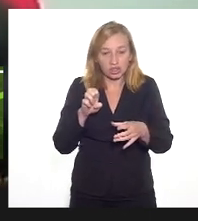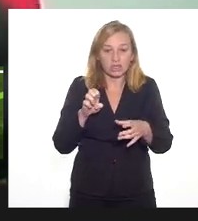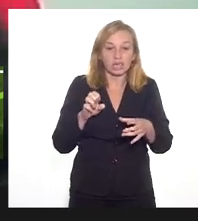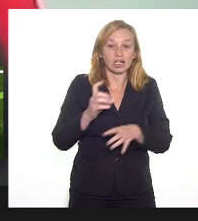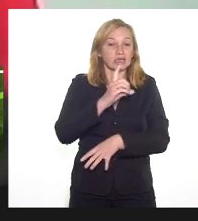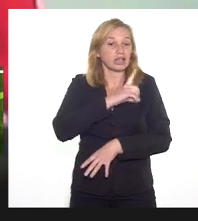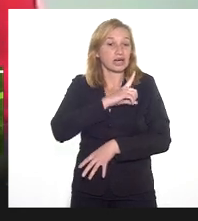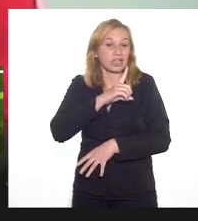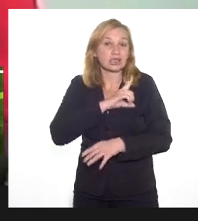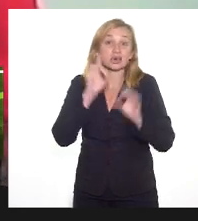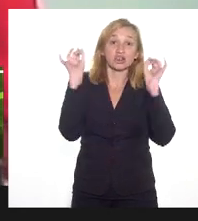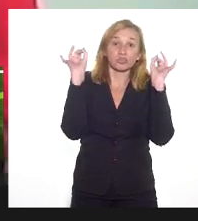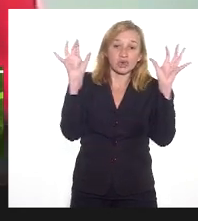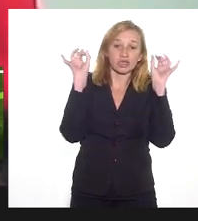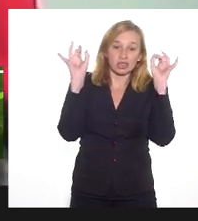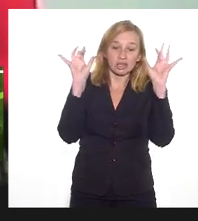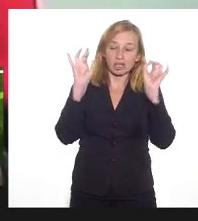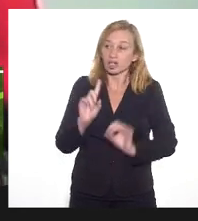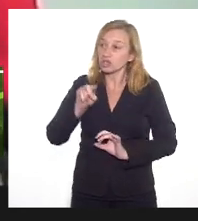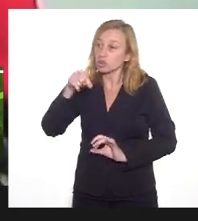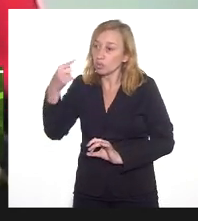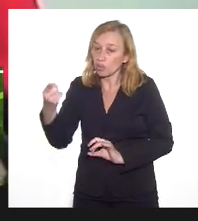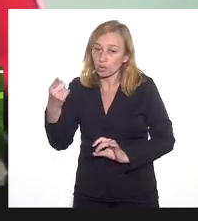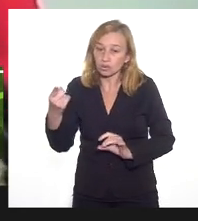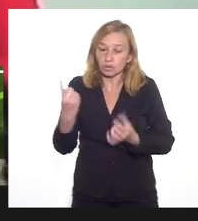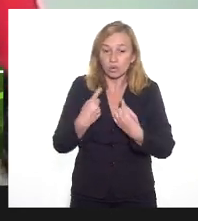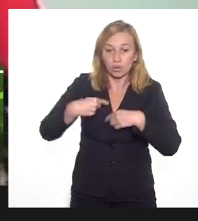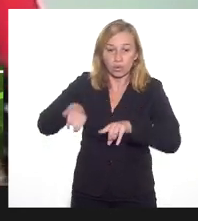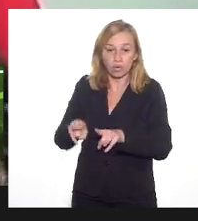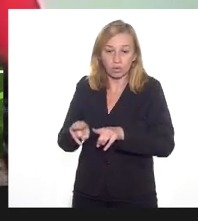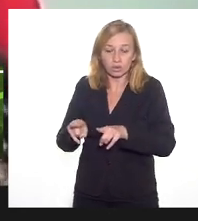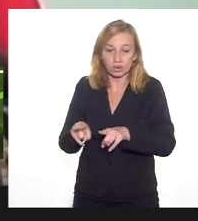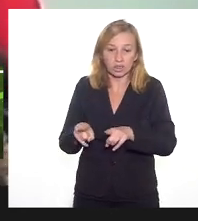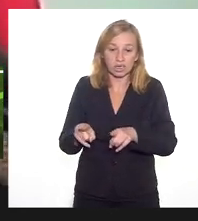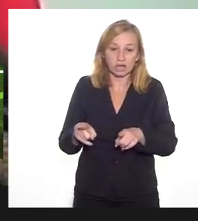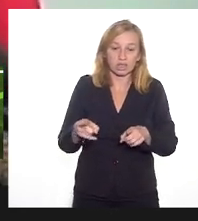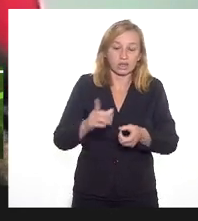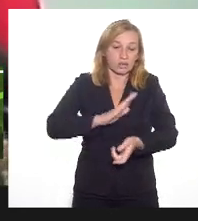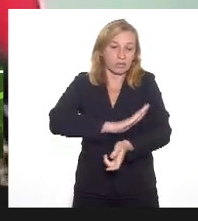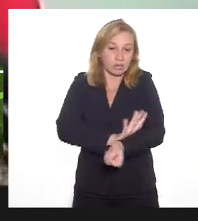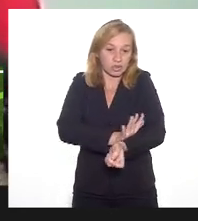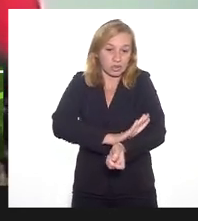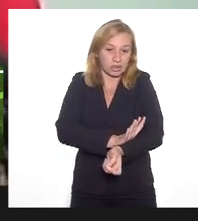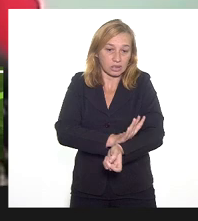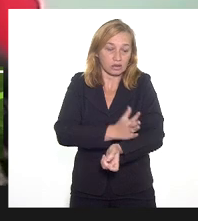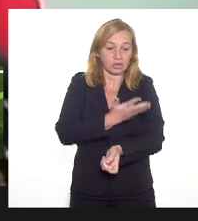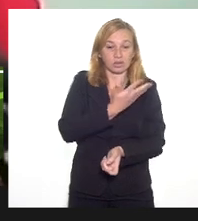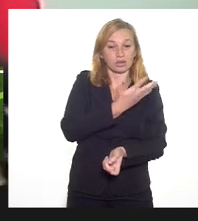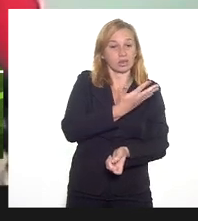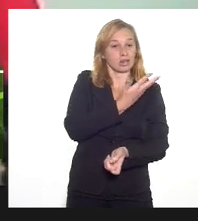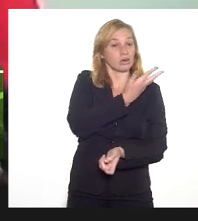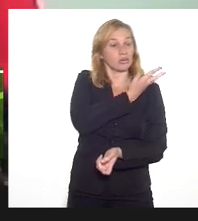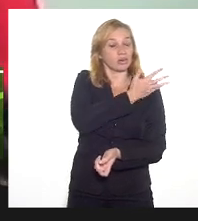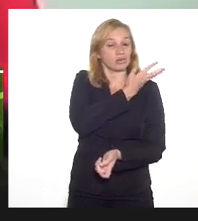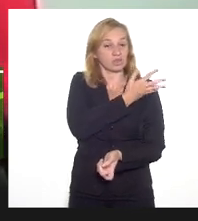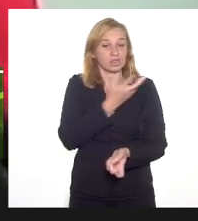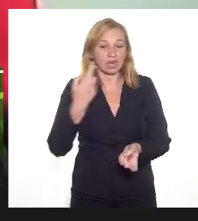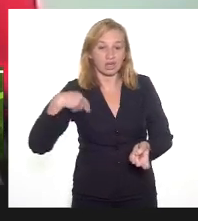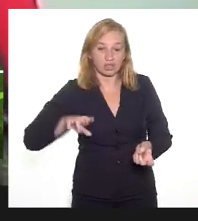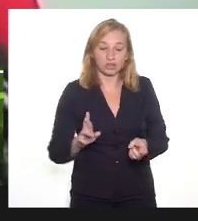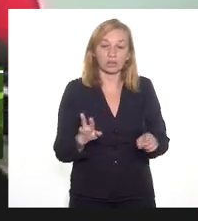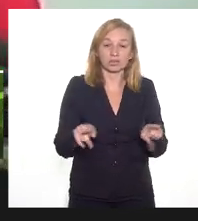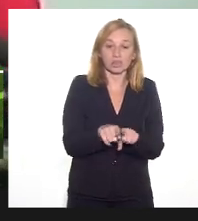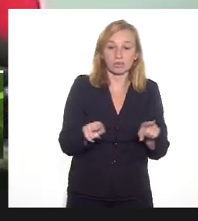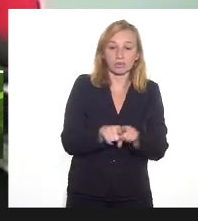especializada, entre outras coisas, no combate às questões raciais e à intolerância religiosa. Então, feitas